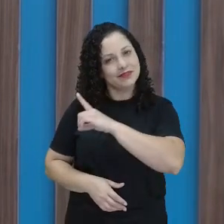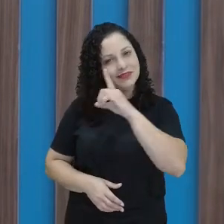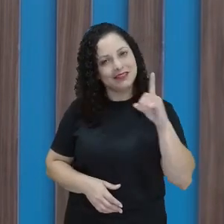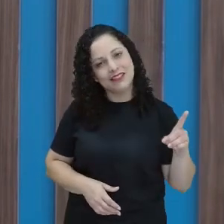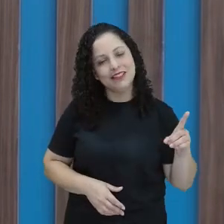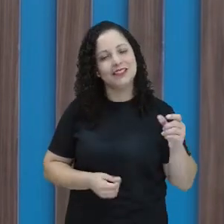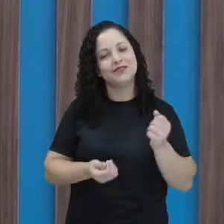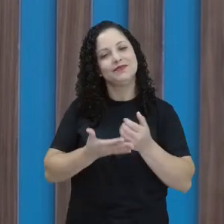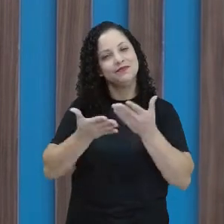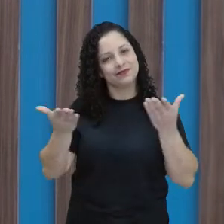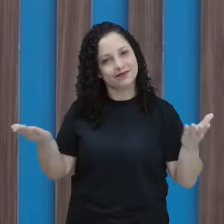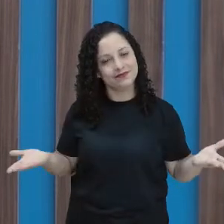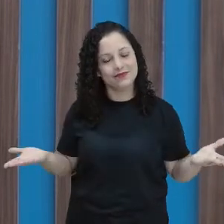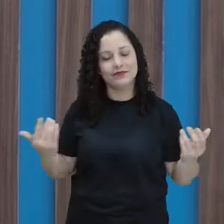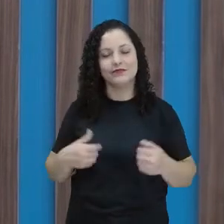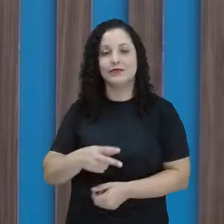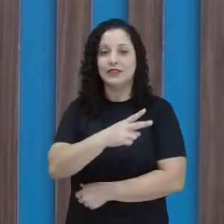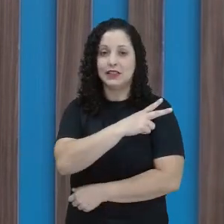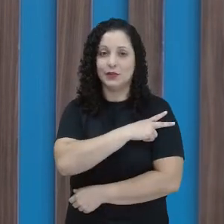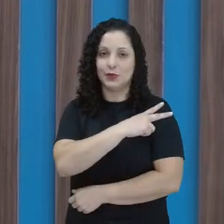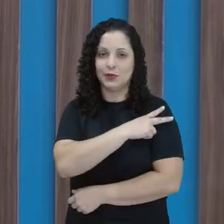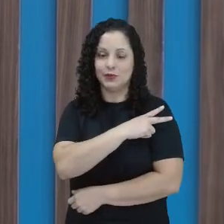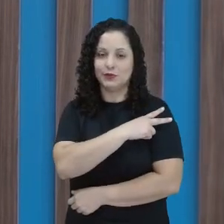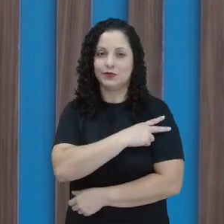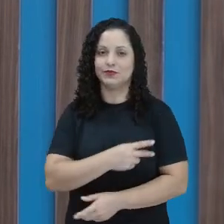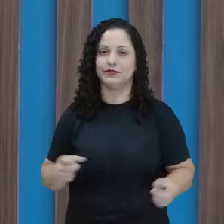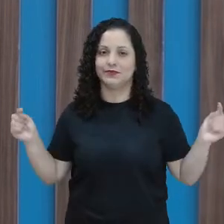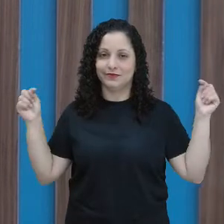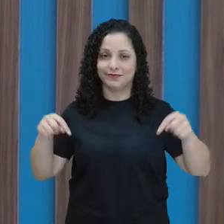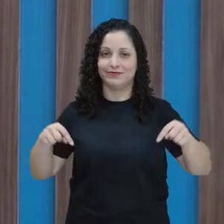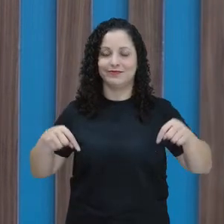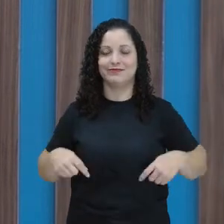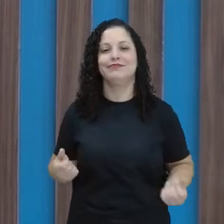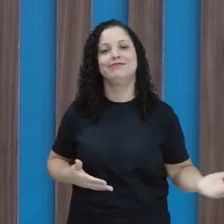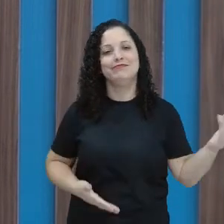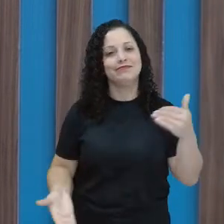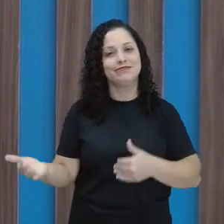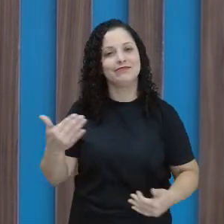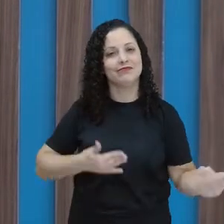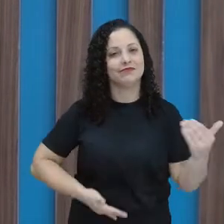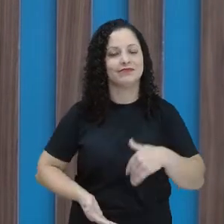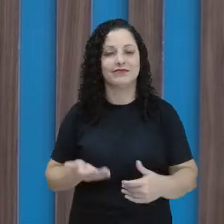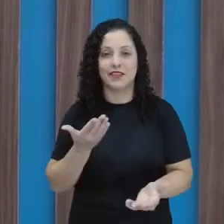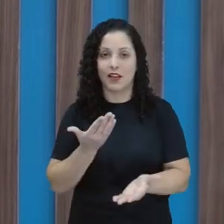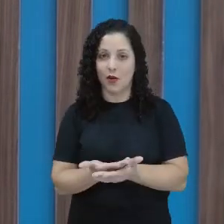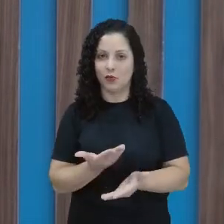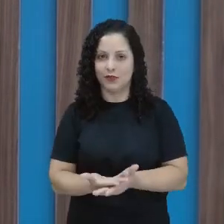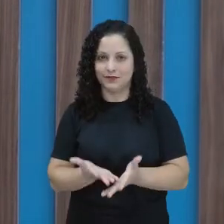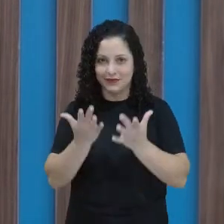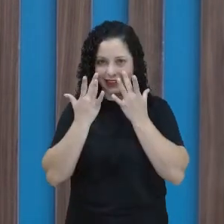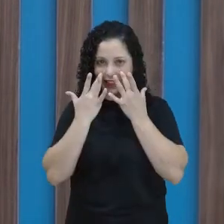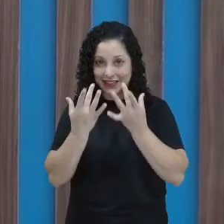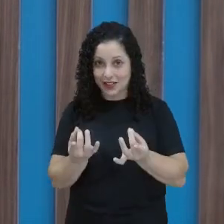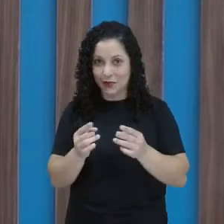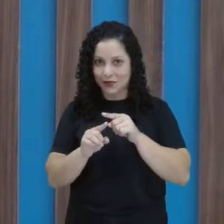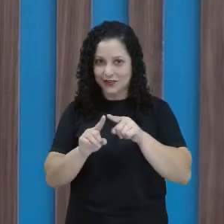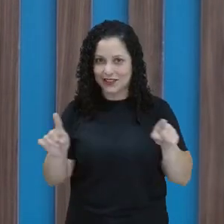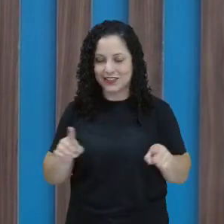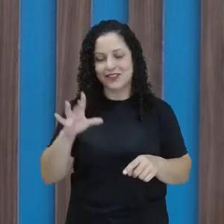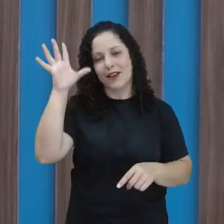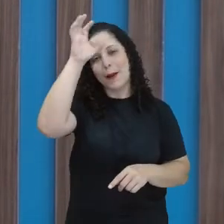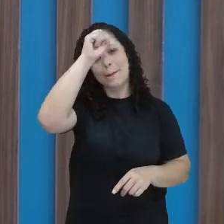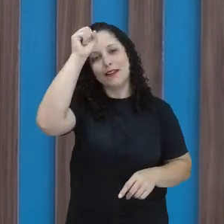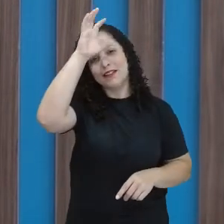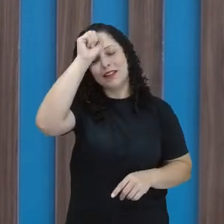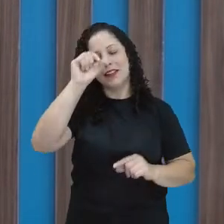Bom dia para as turminhas do segundo ano, que estão aqui conectados na nossa aula. Aí fica ligadinho para aprender sobre